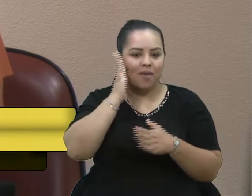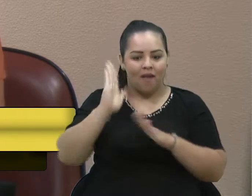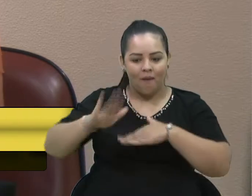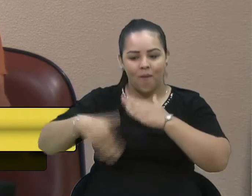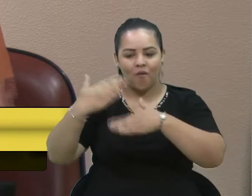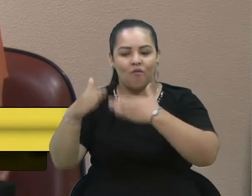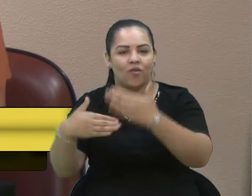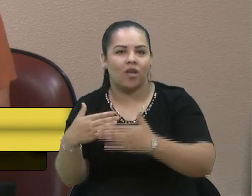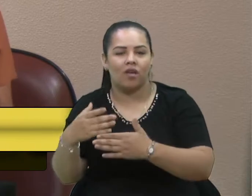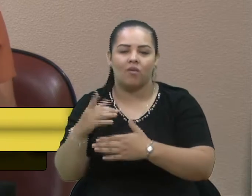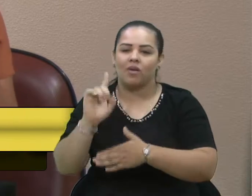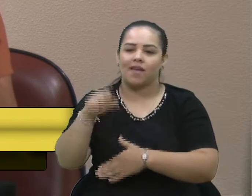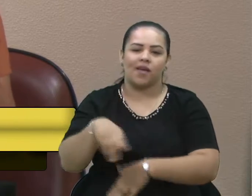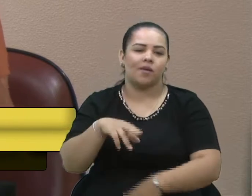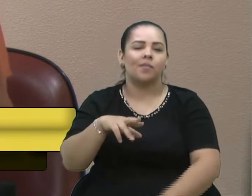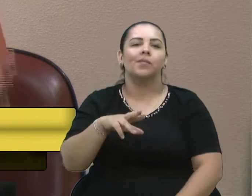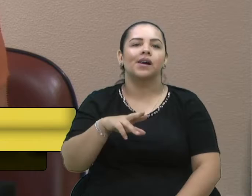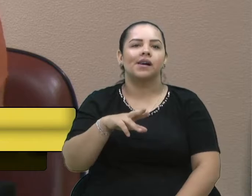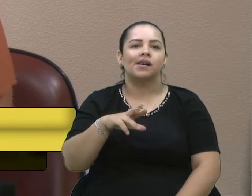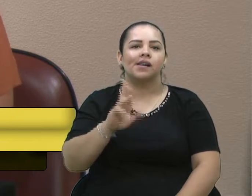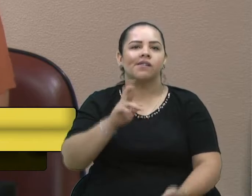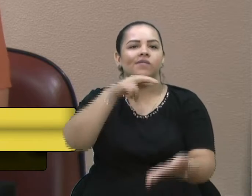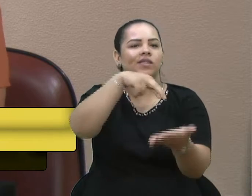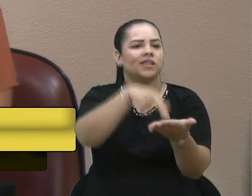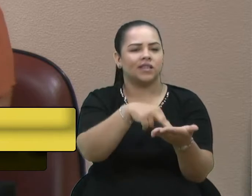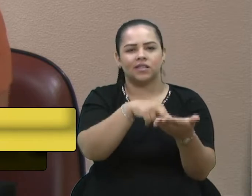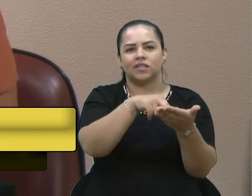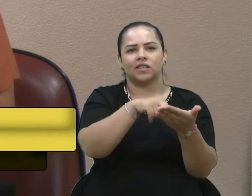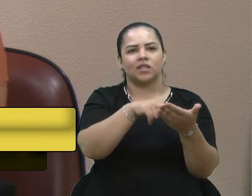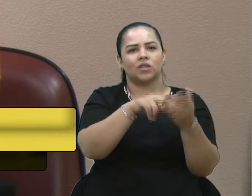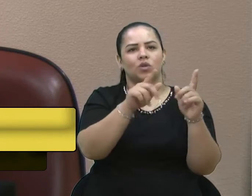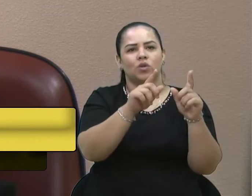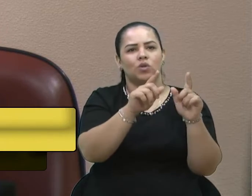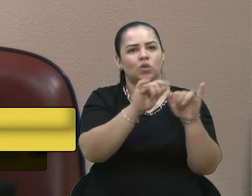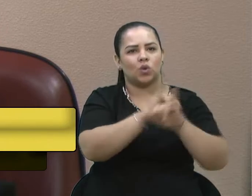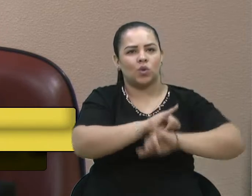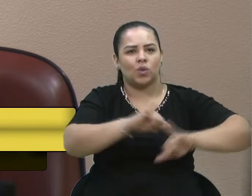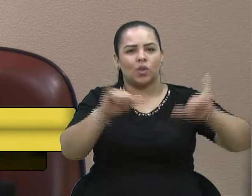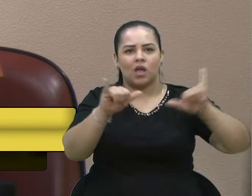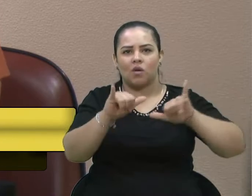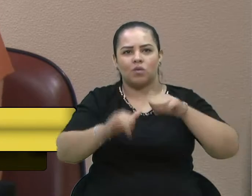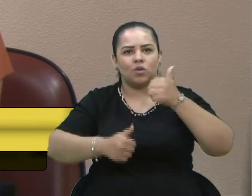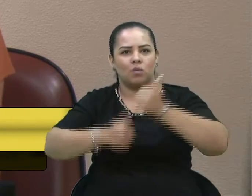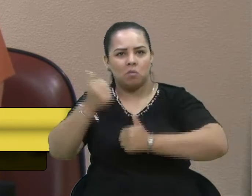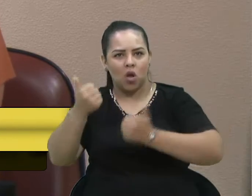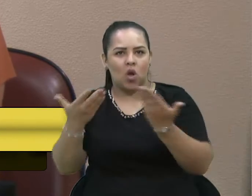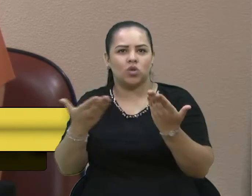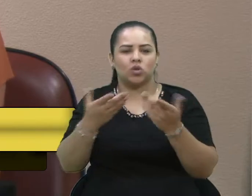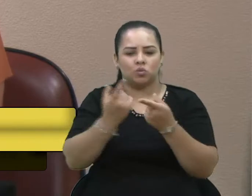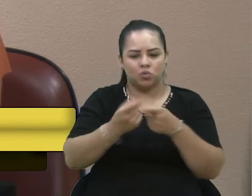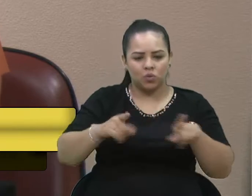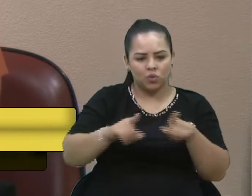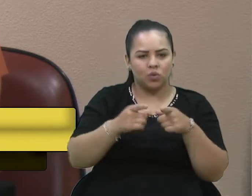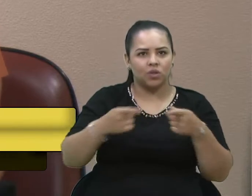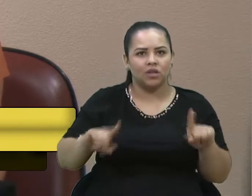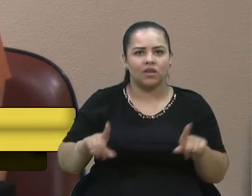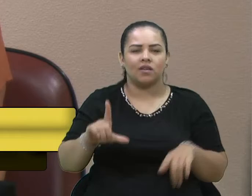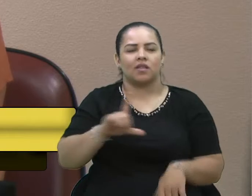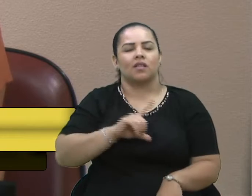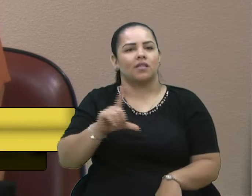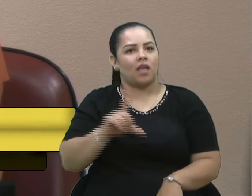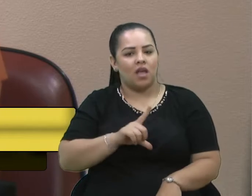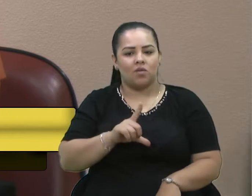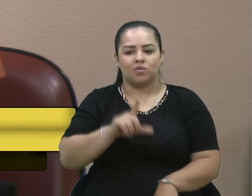uma referência em jornalismo, em esporte, em formação, música, Pós uma parte, depois, vereador. Conquistou um público muito fiel,